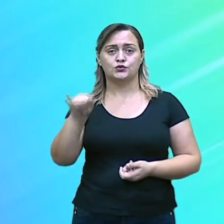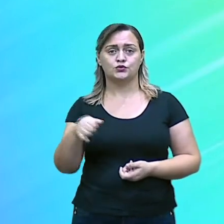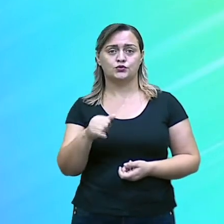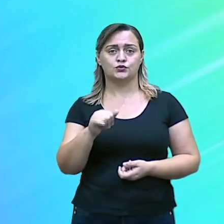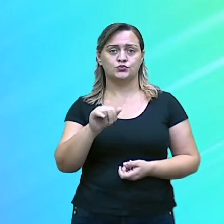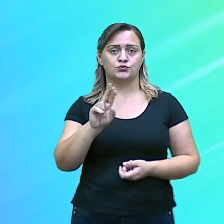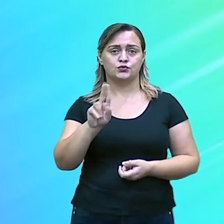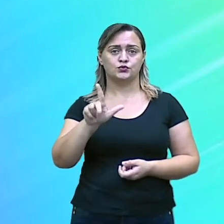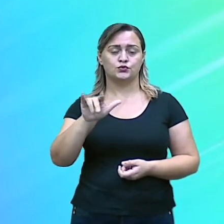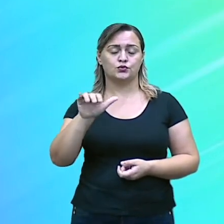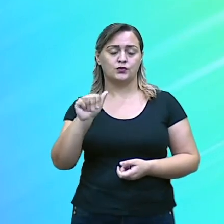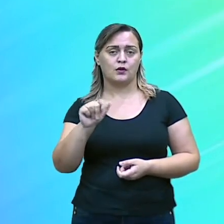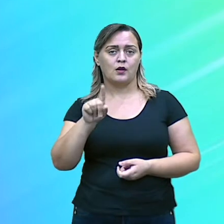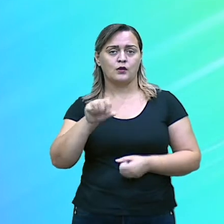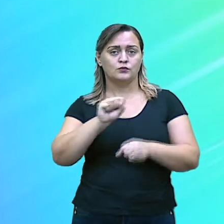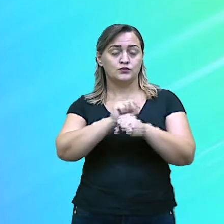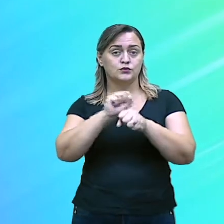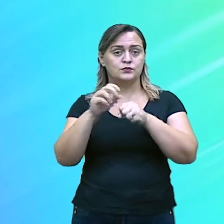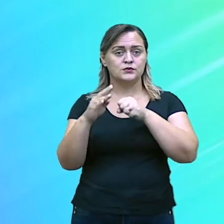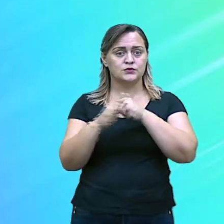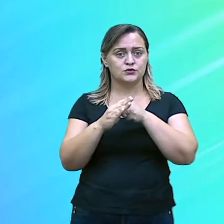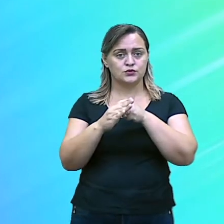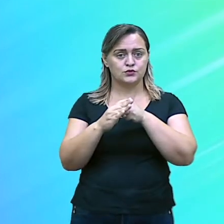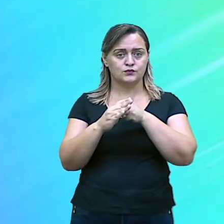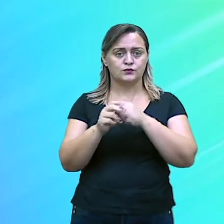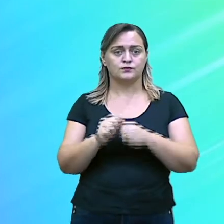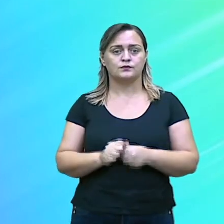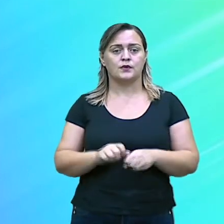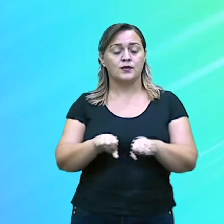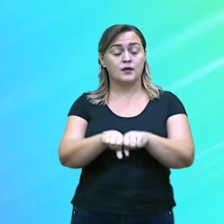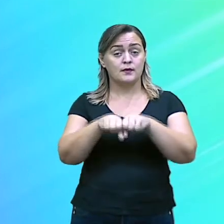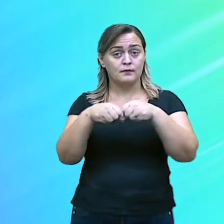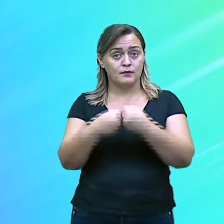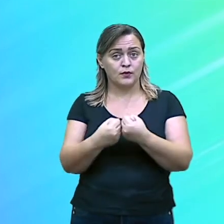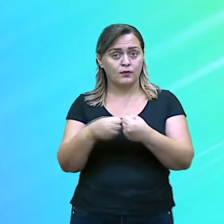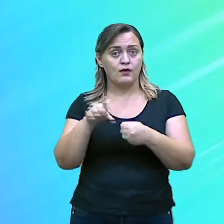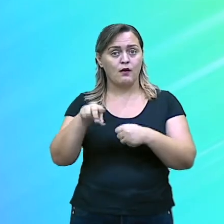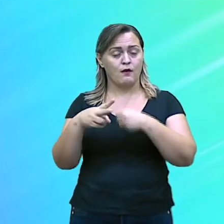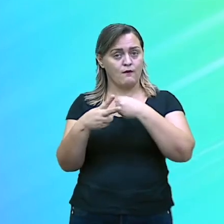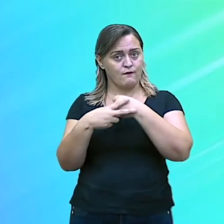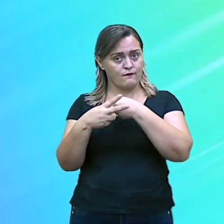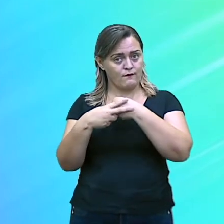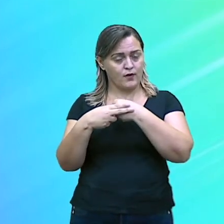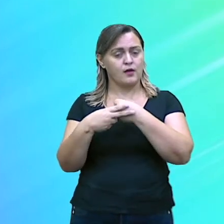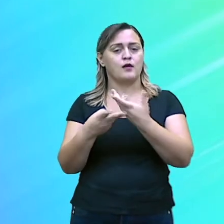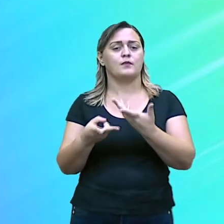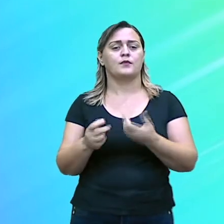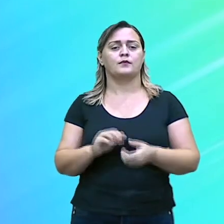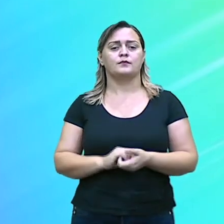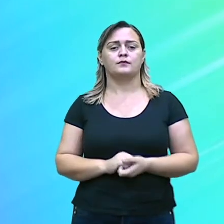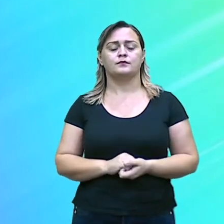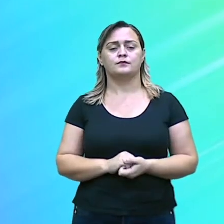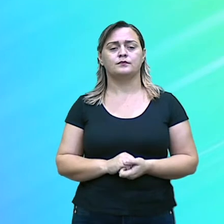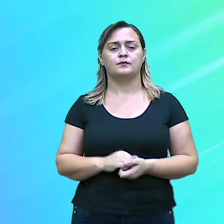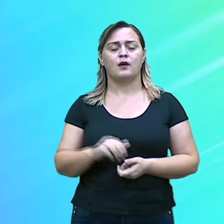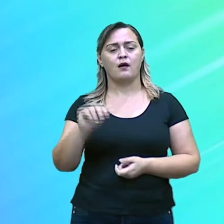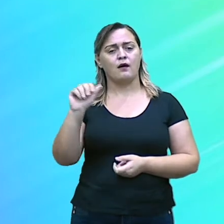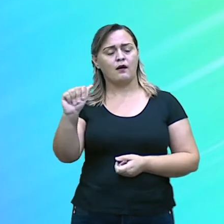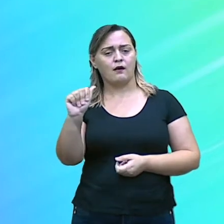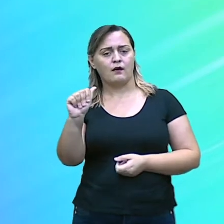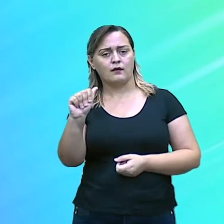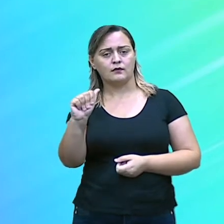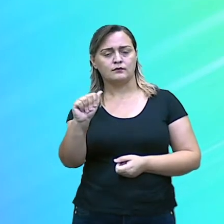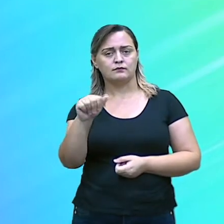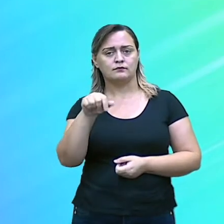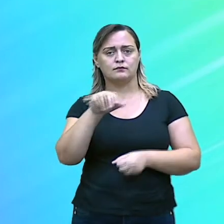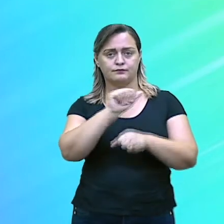substantivo. Isso é o nome. Quebrou. É o verbo, né? A ação aí feita pela Júlia. E esse A